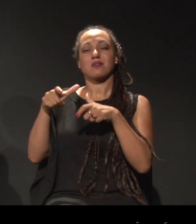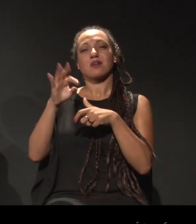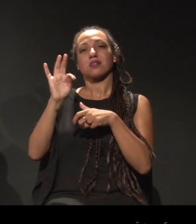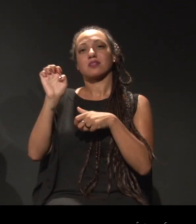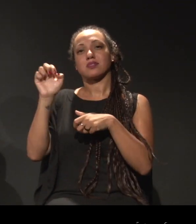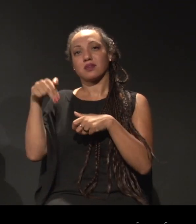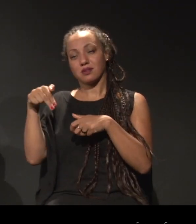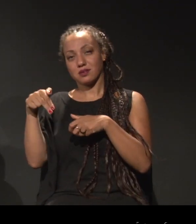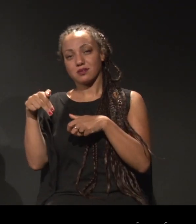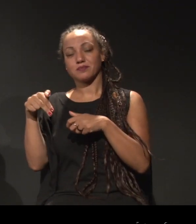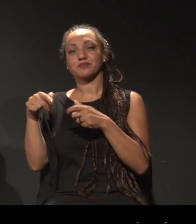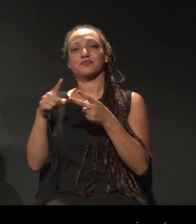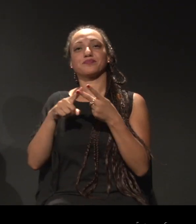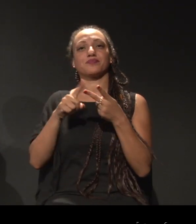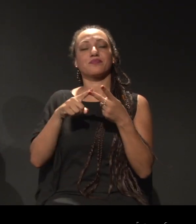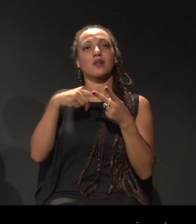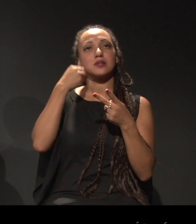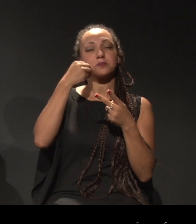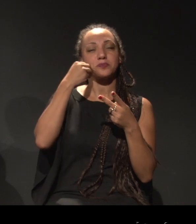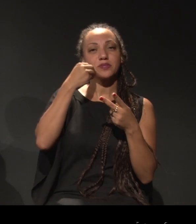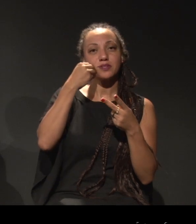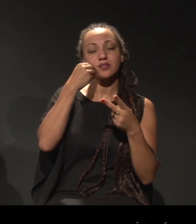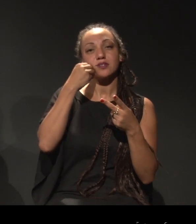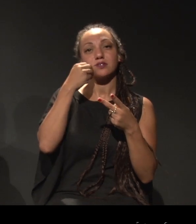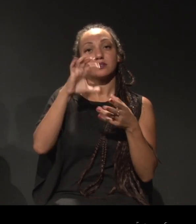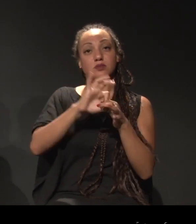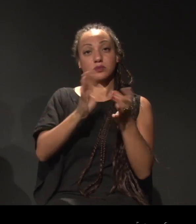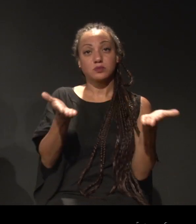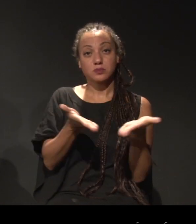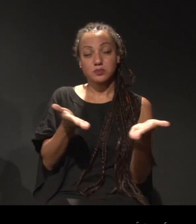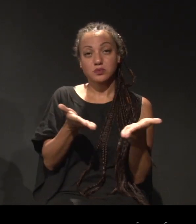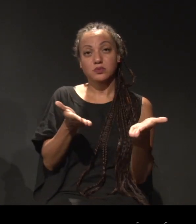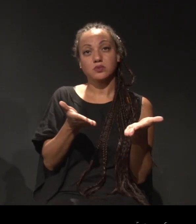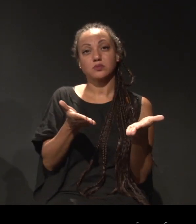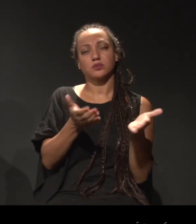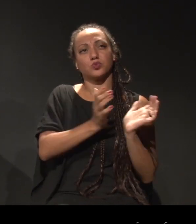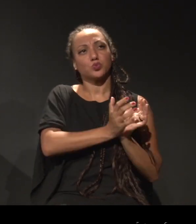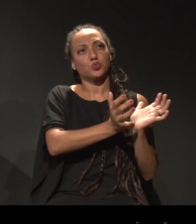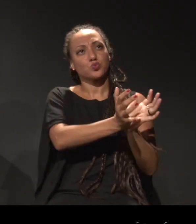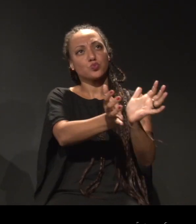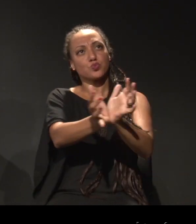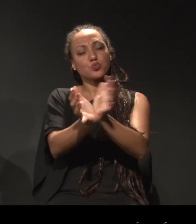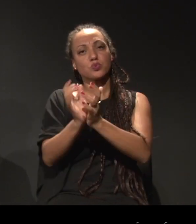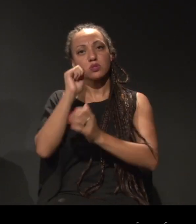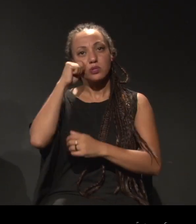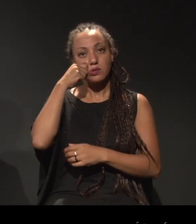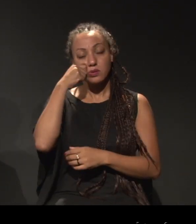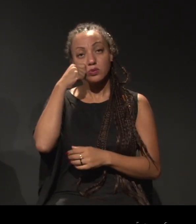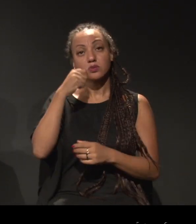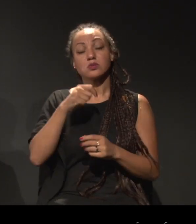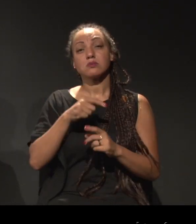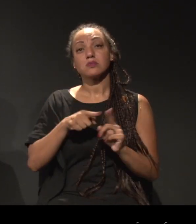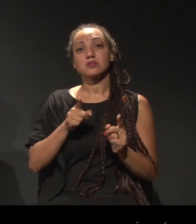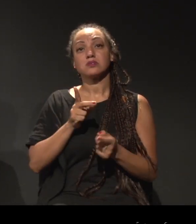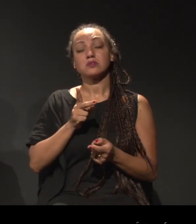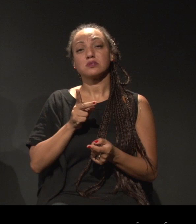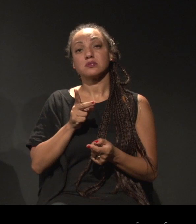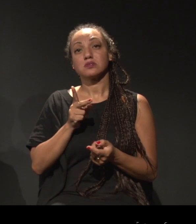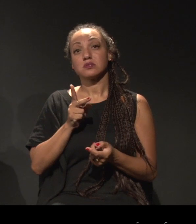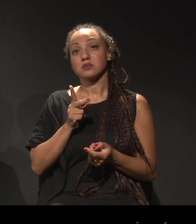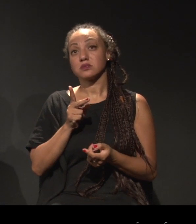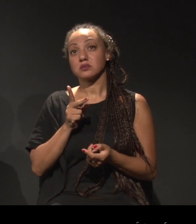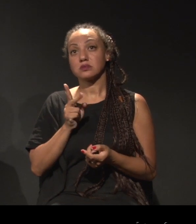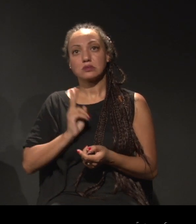Negro, nós temos experiências contemporâneas de agrupamentos negros, mas sempre e